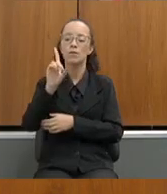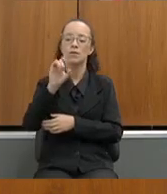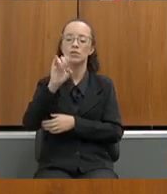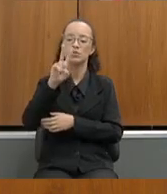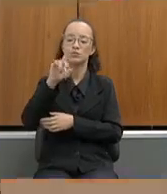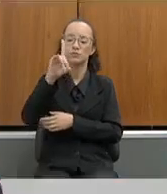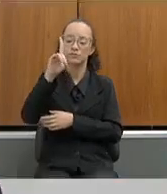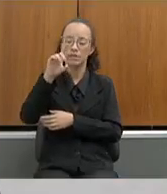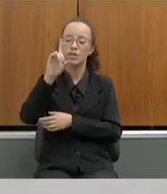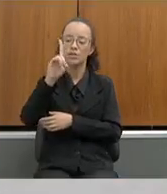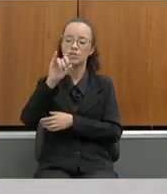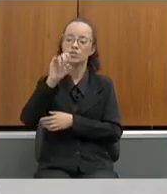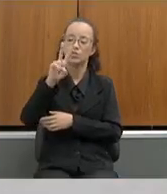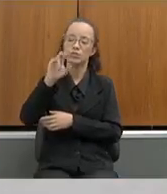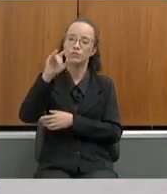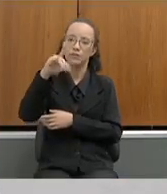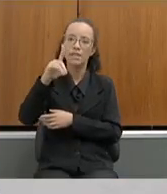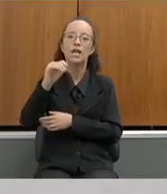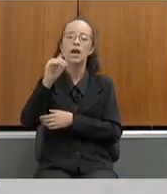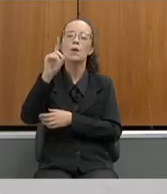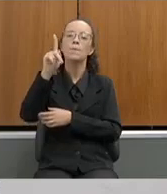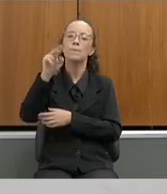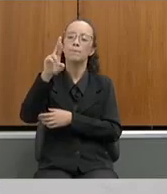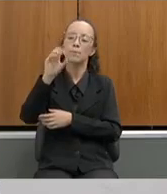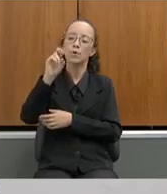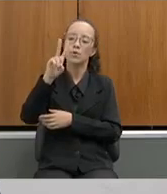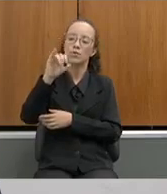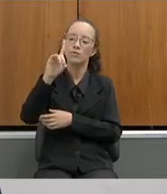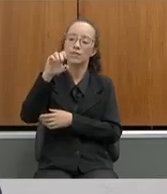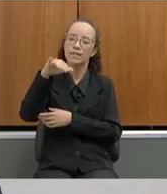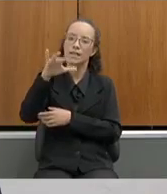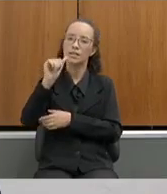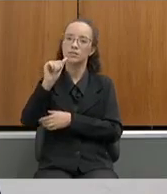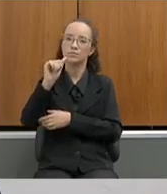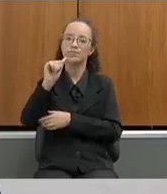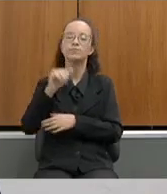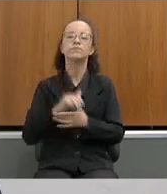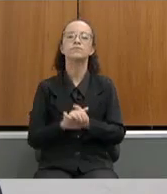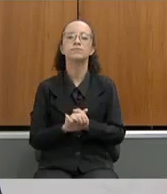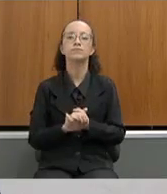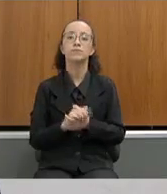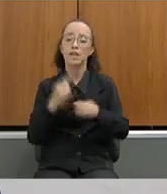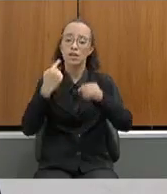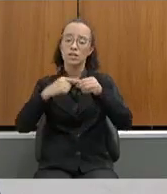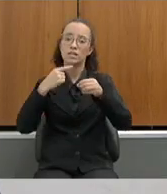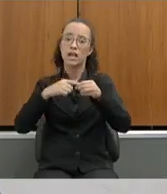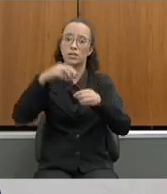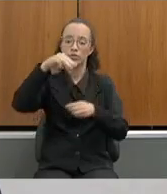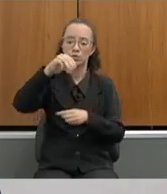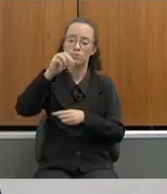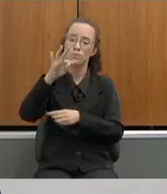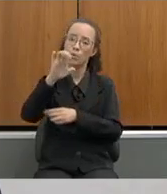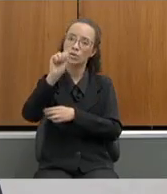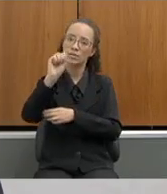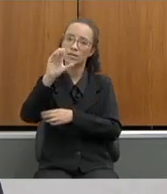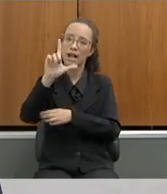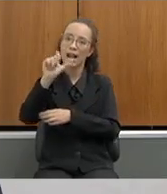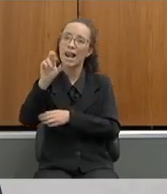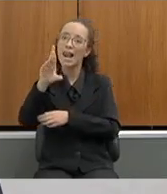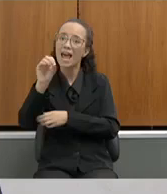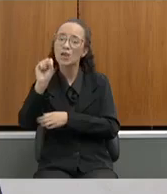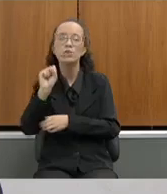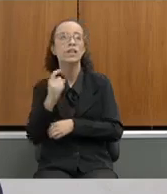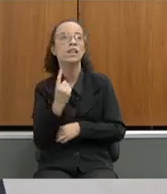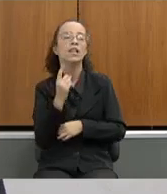em Belo Horizonte e que lá em Montes Claros ela está lá. Já passaram lá mais de